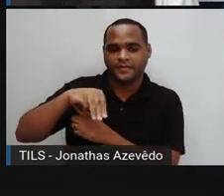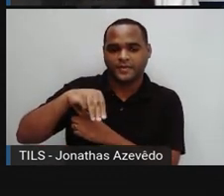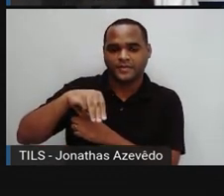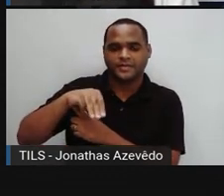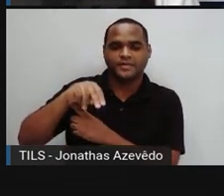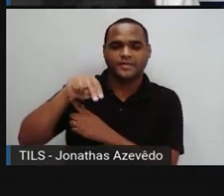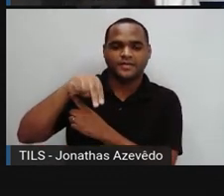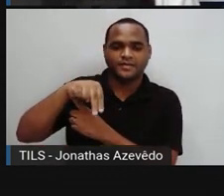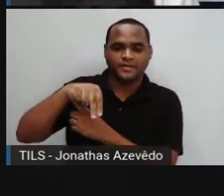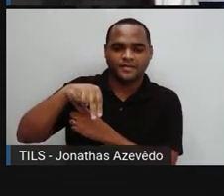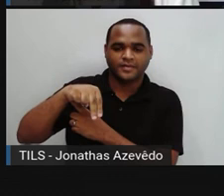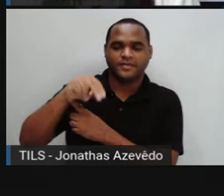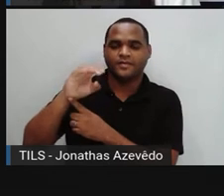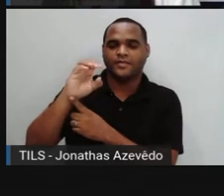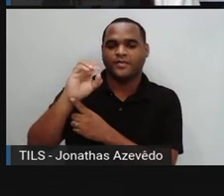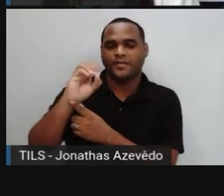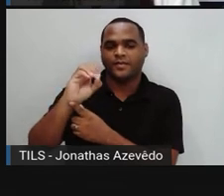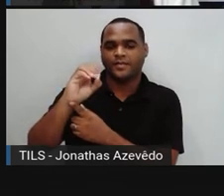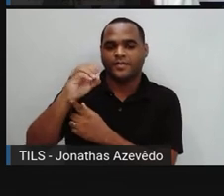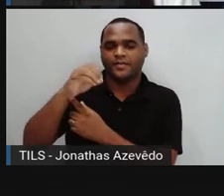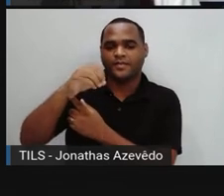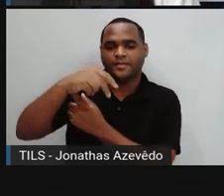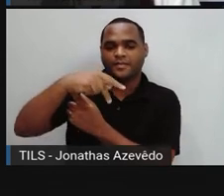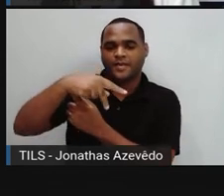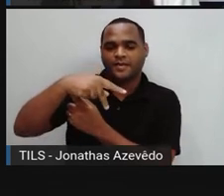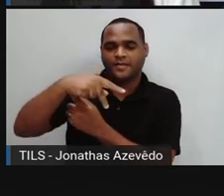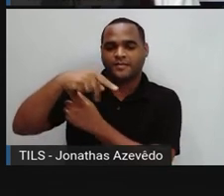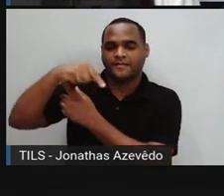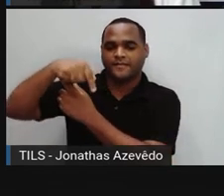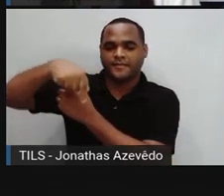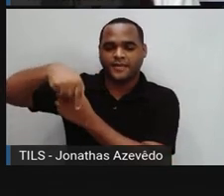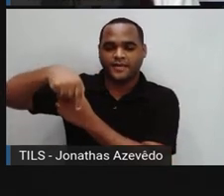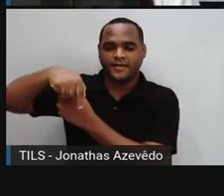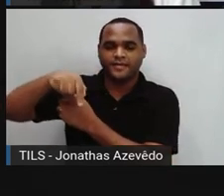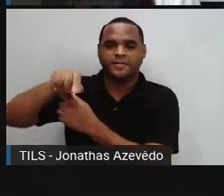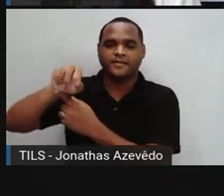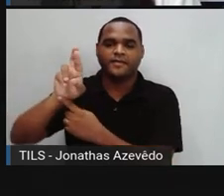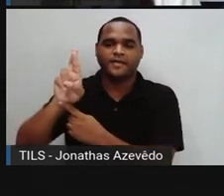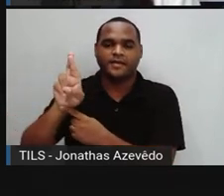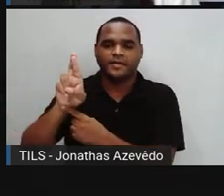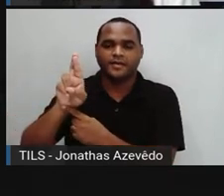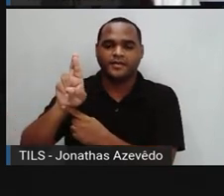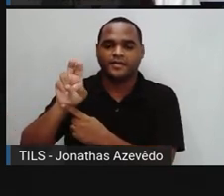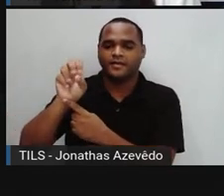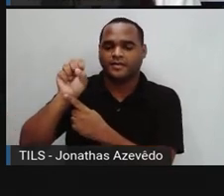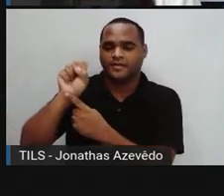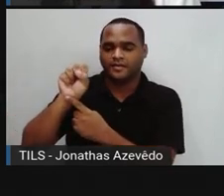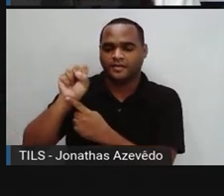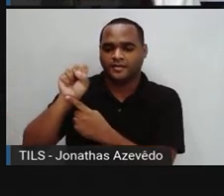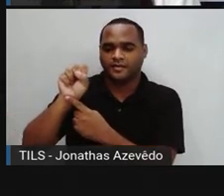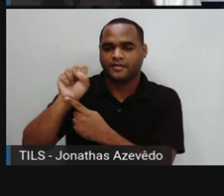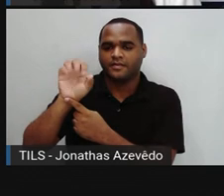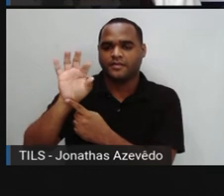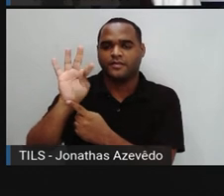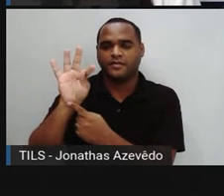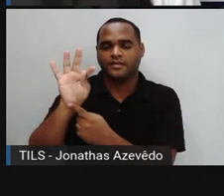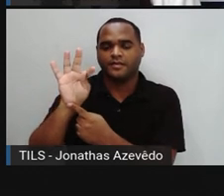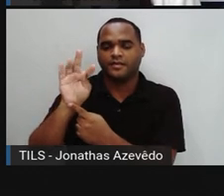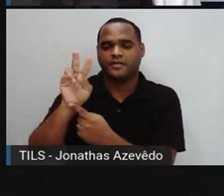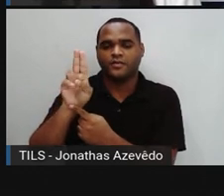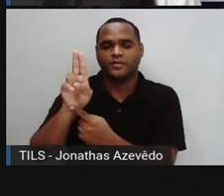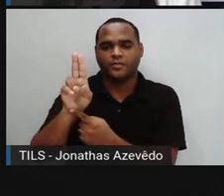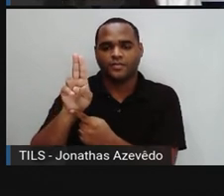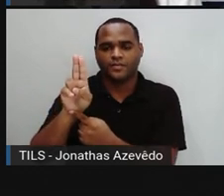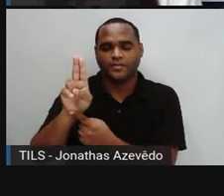N, N, O, P, Q, R, C, T,